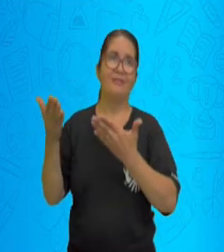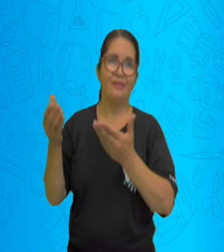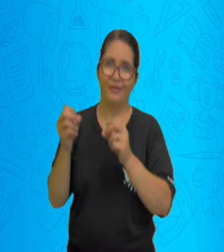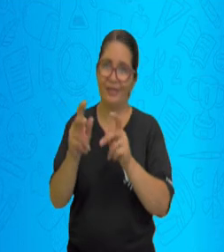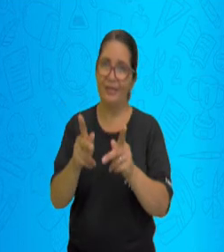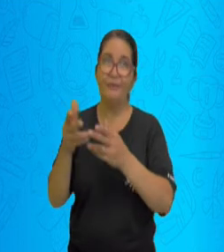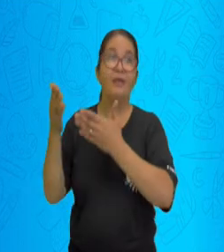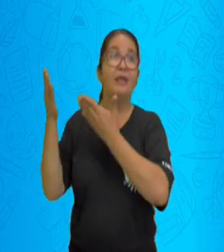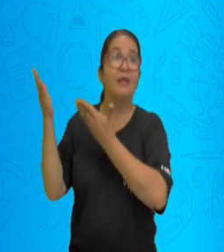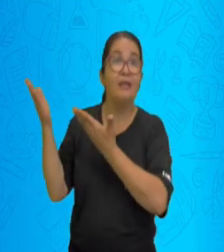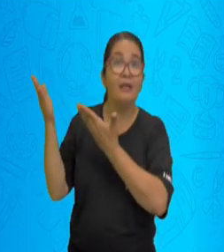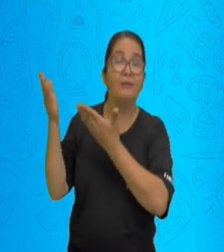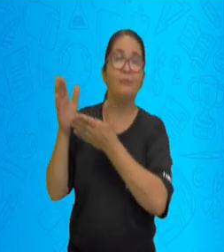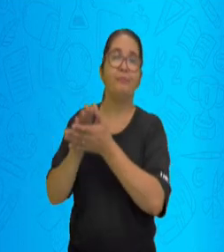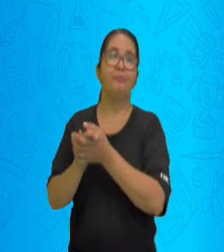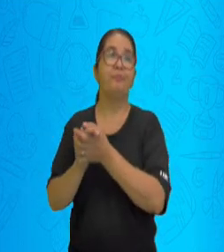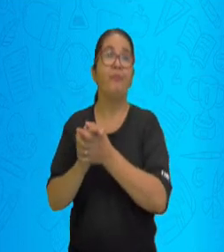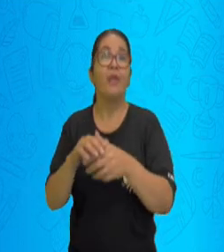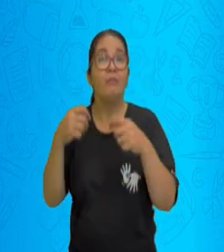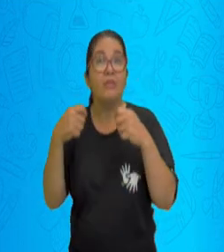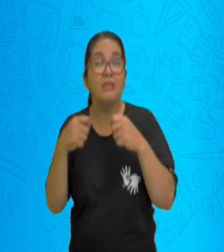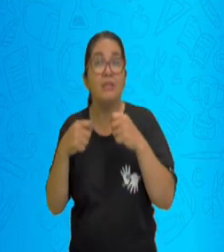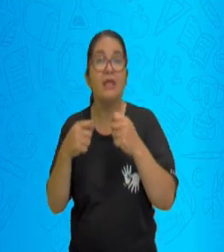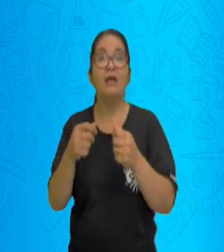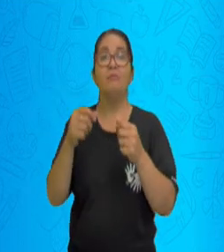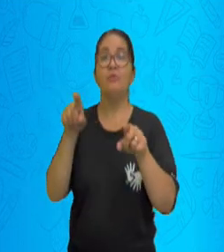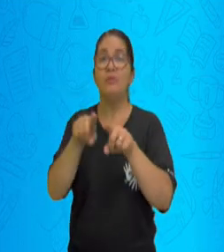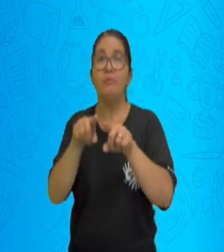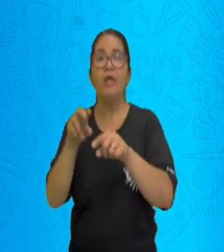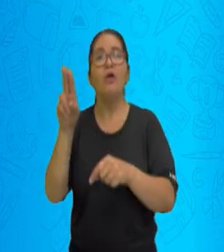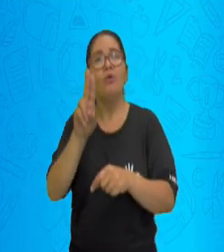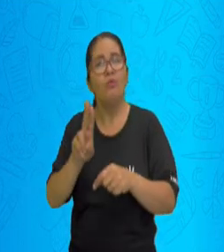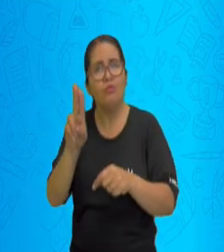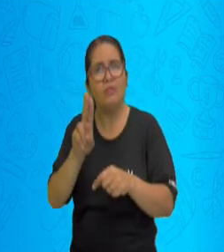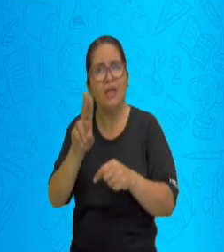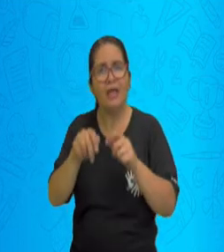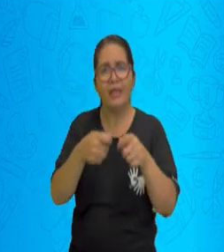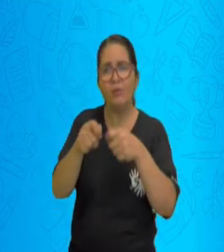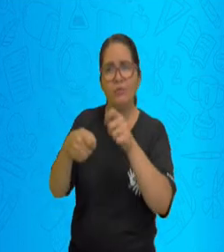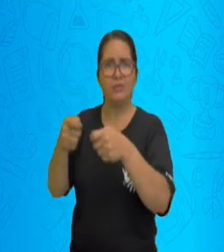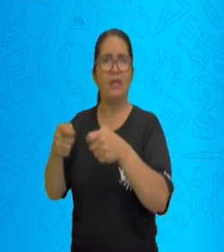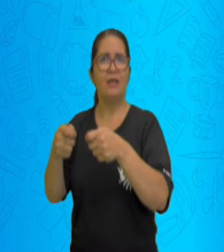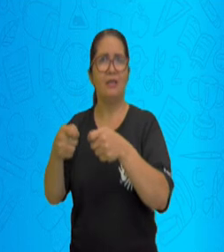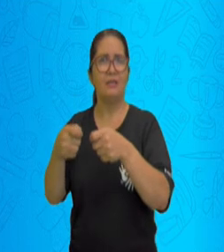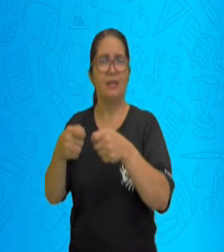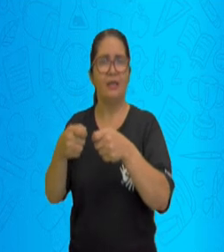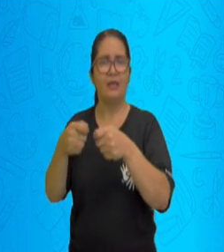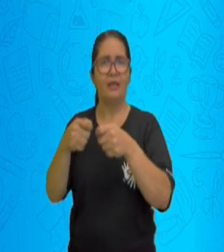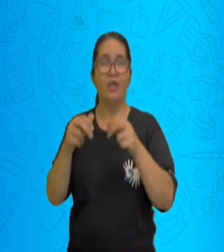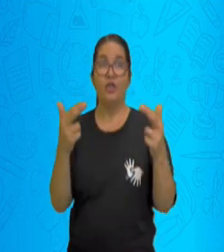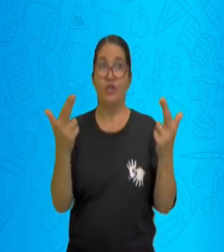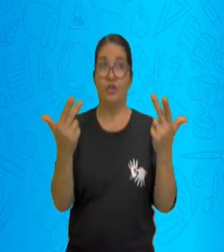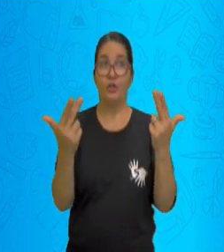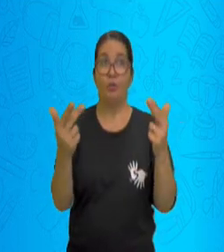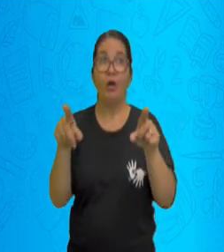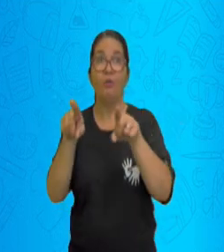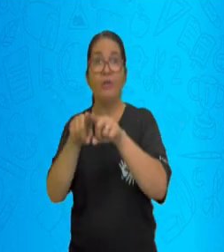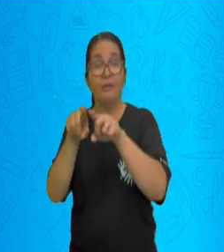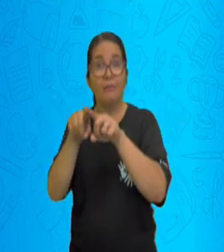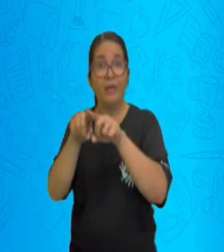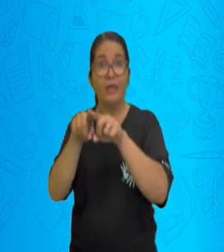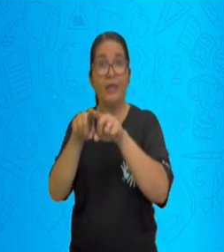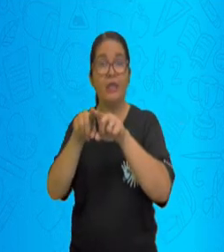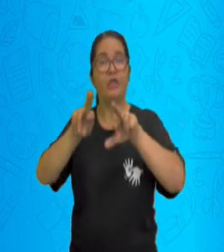o sinal de diferença. 7 é diferente de 4. Então, eles não estabelecem um sistema de igualdade.